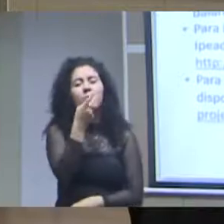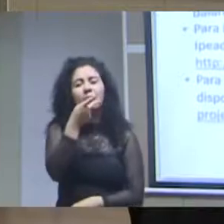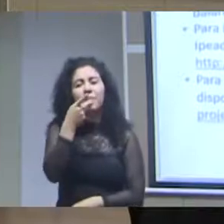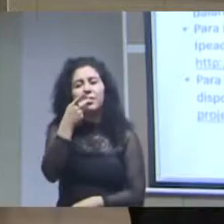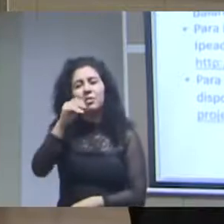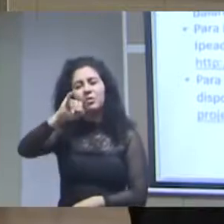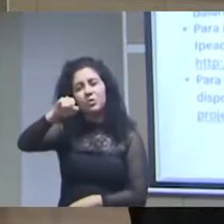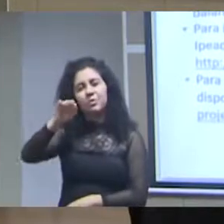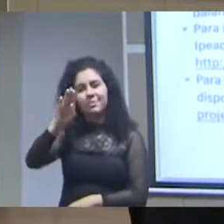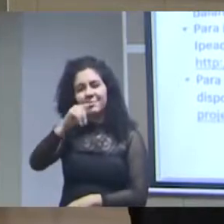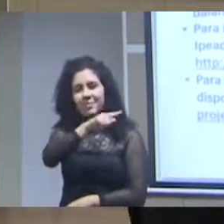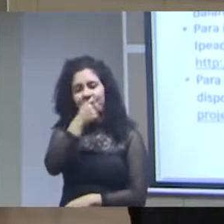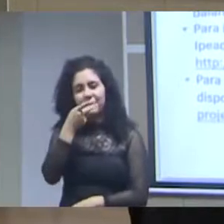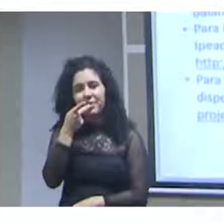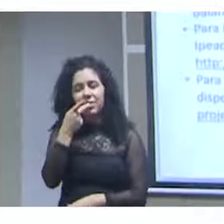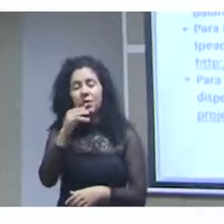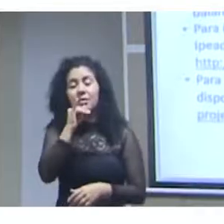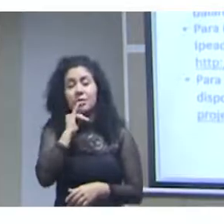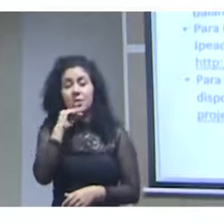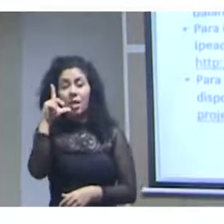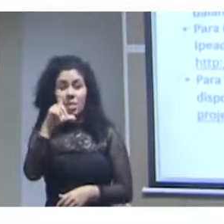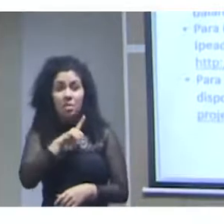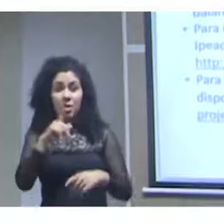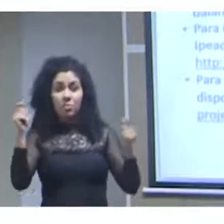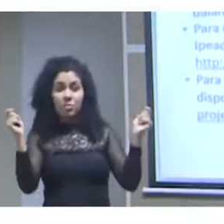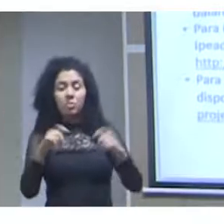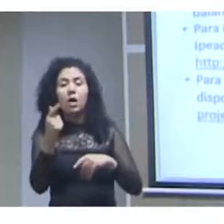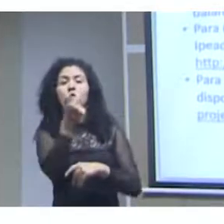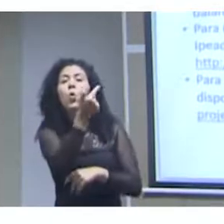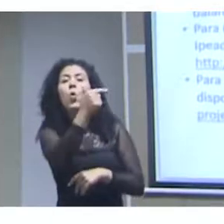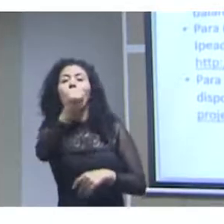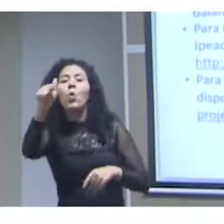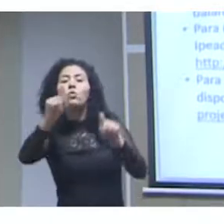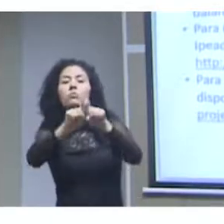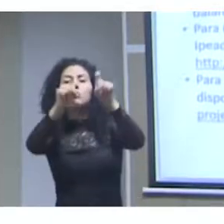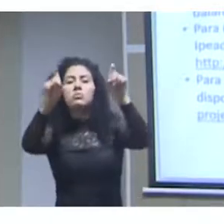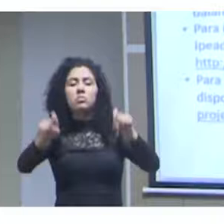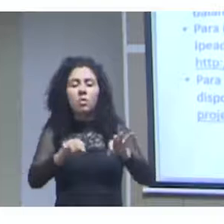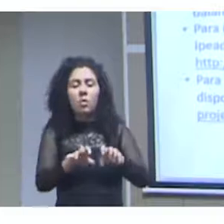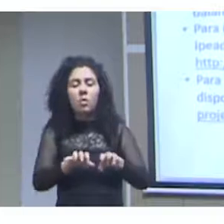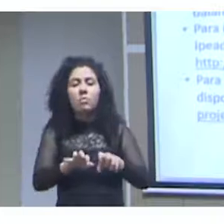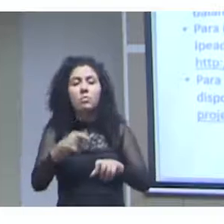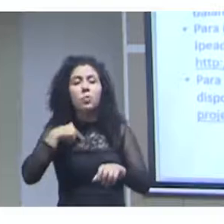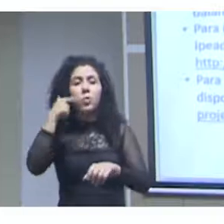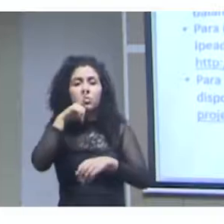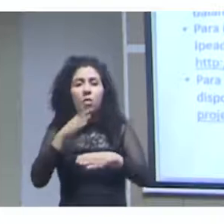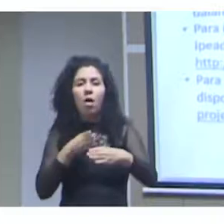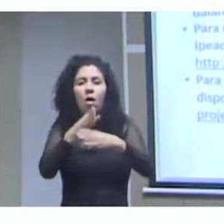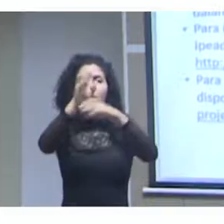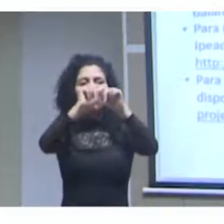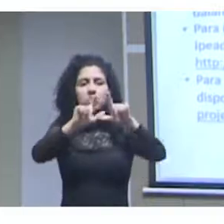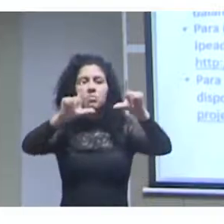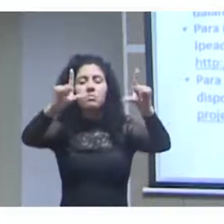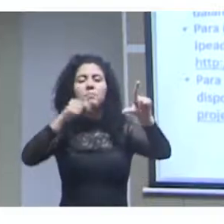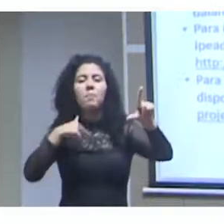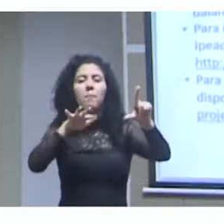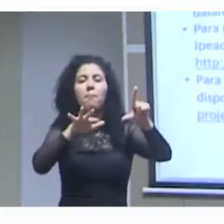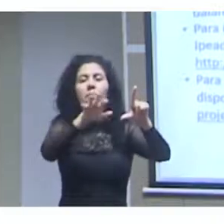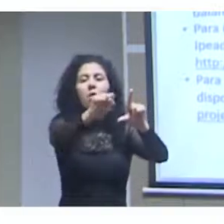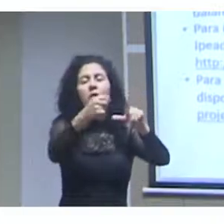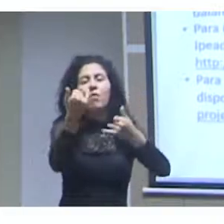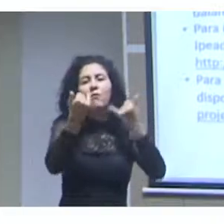possibilidade de outros computadores se conectarem aos computadores do IPEA para acessarem diretamente os dados sejam computadores pessoais